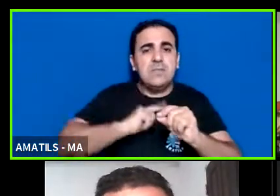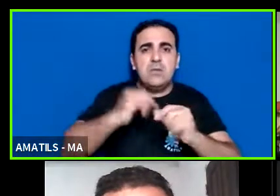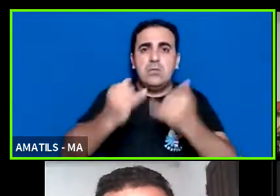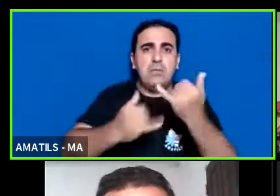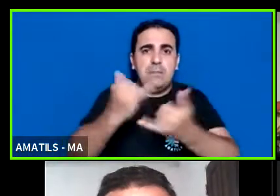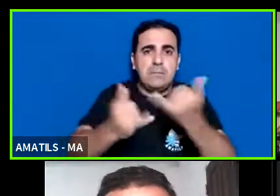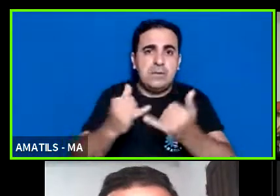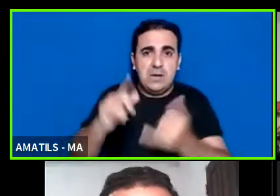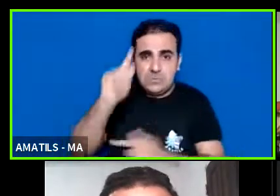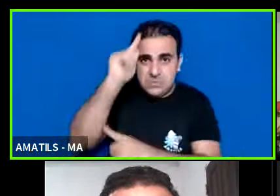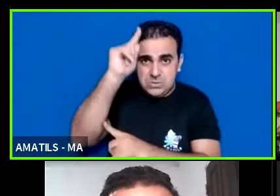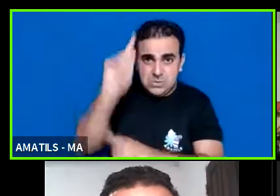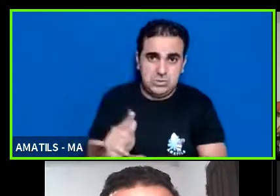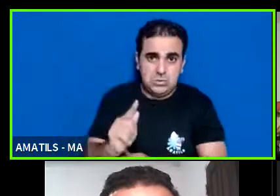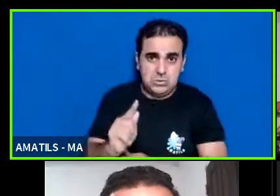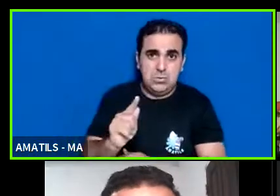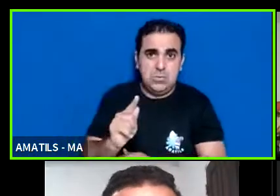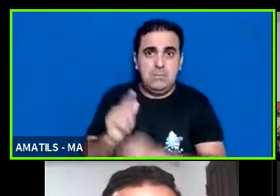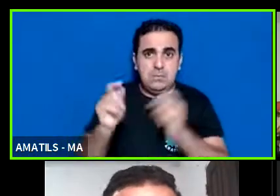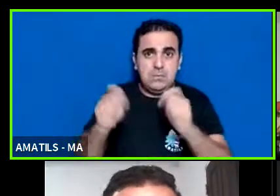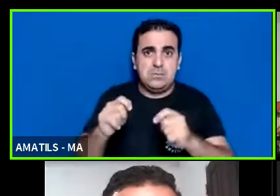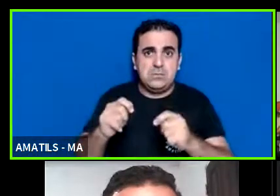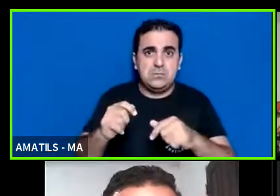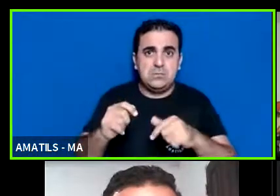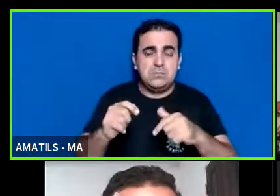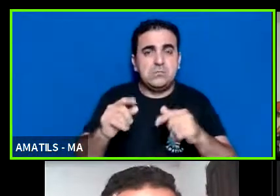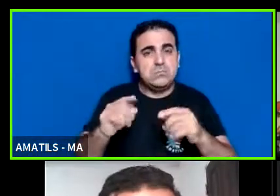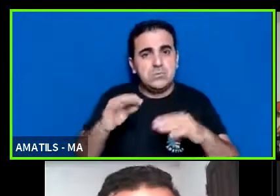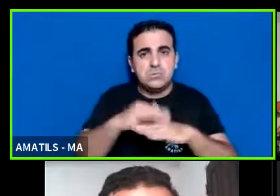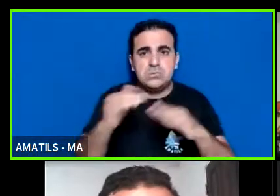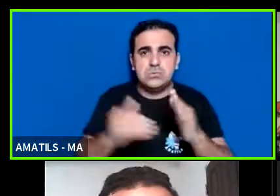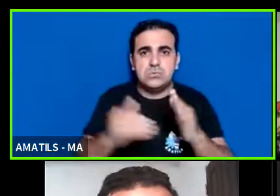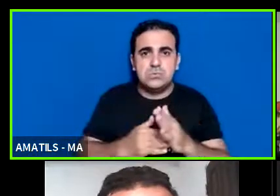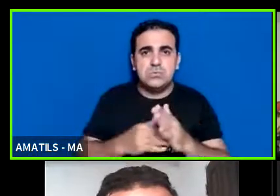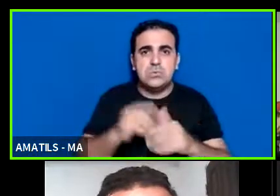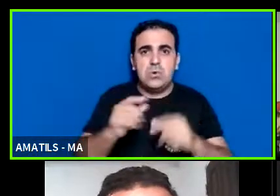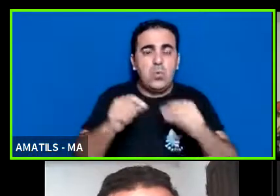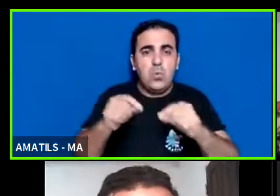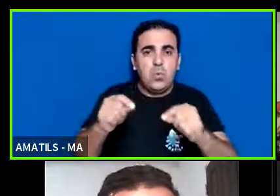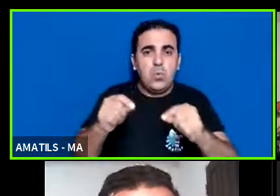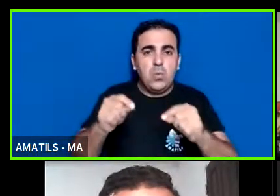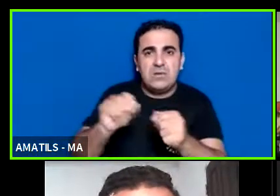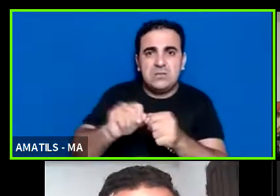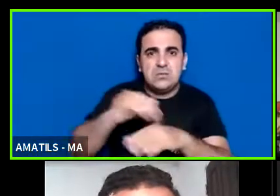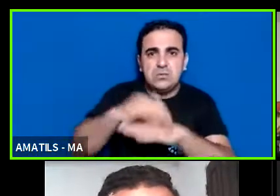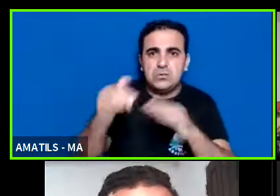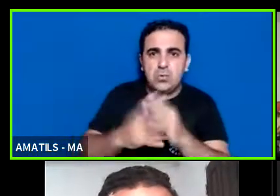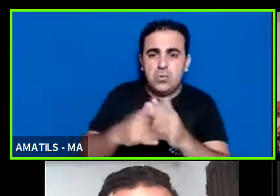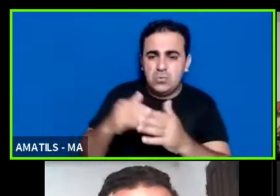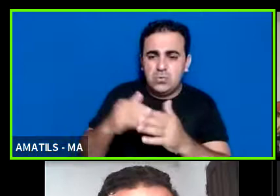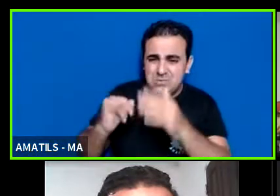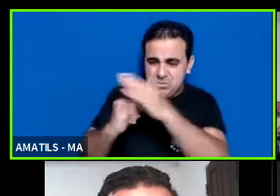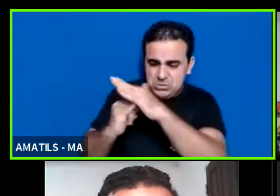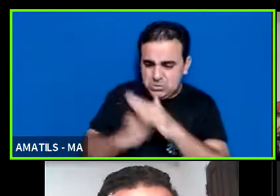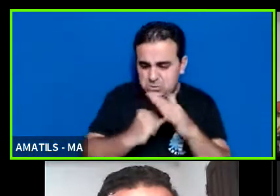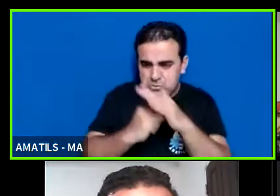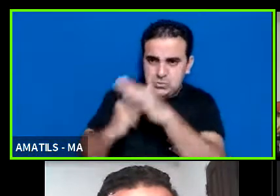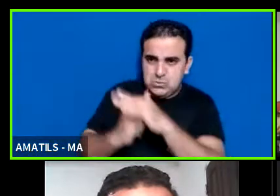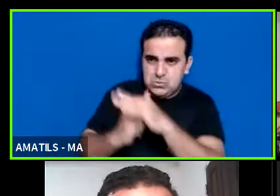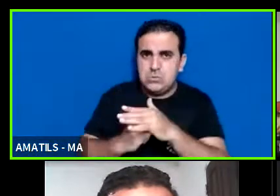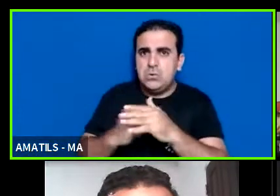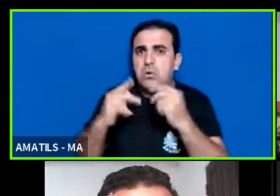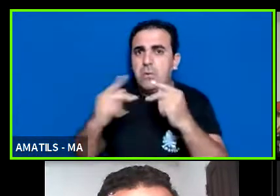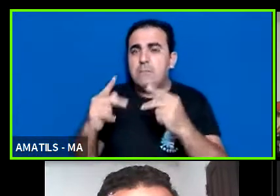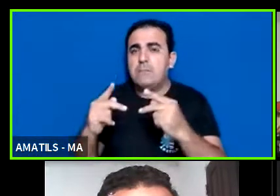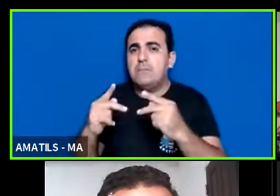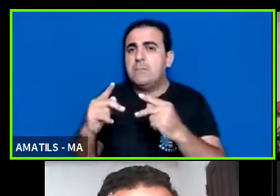gestor tem que ser gestor efetivo entendendo a legislação e fazendo a entidade funcionar como prega a legislação